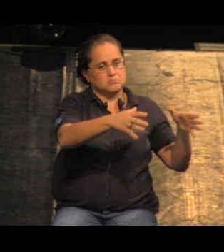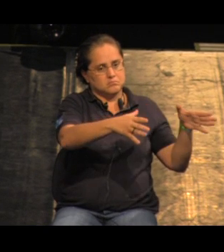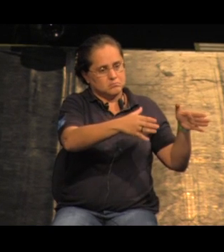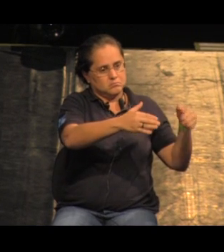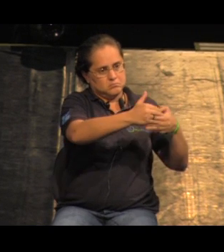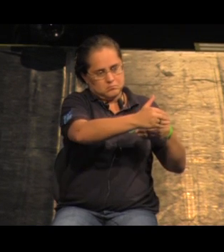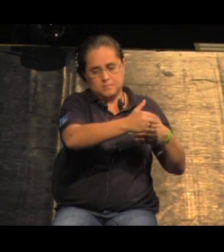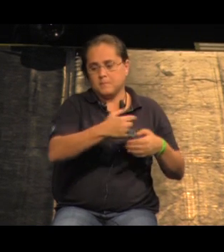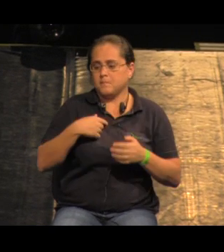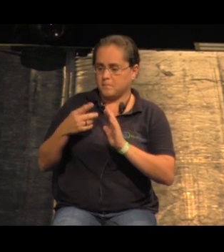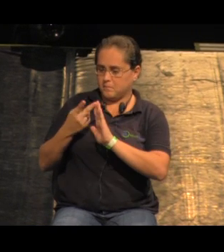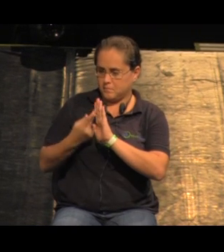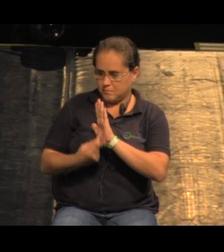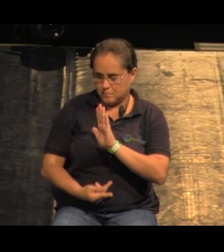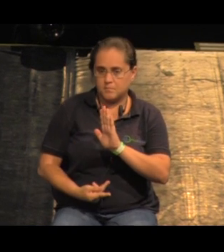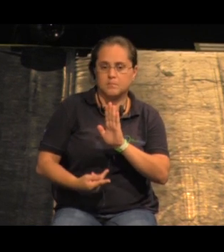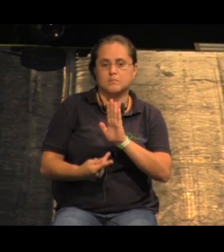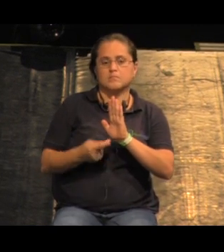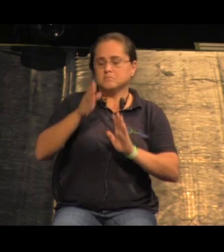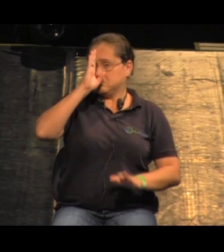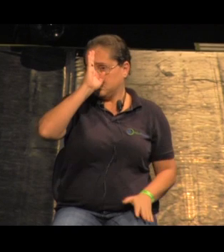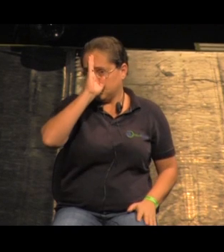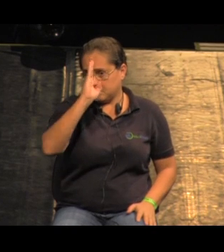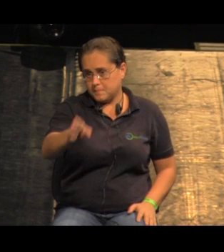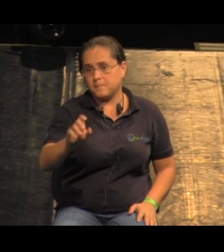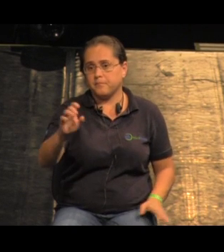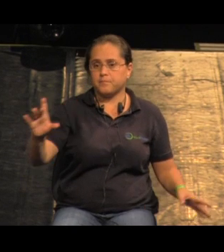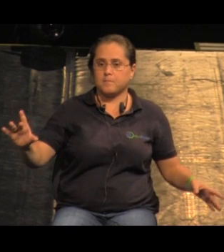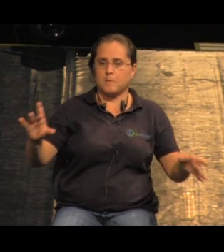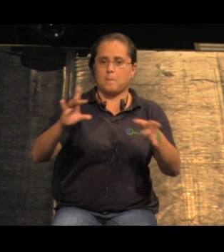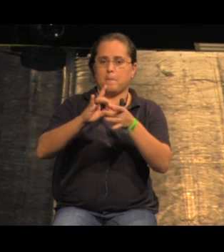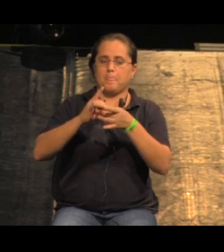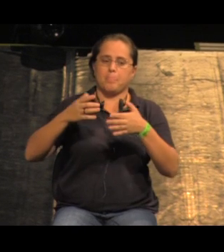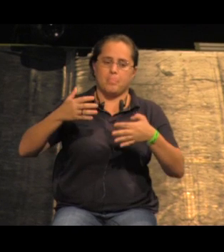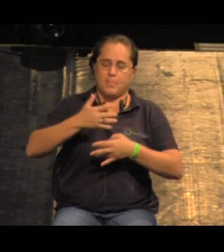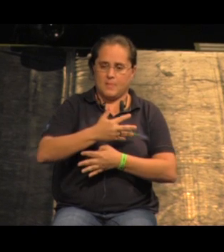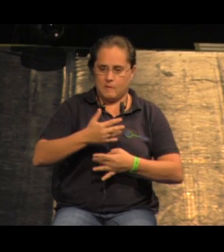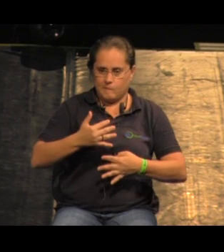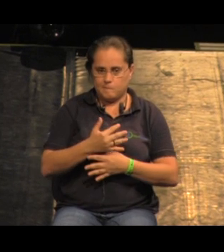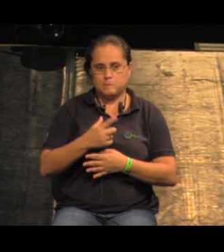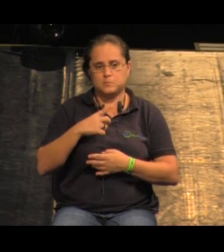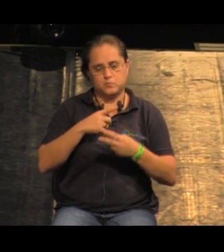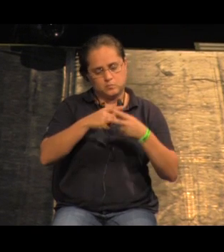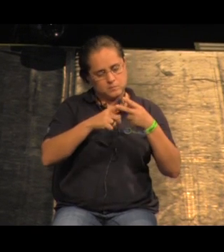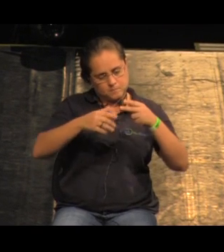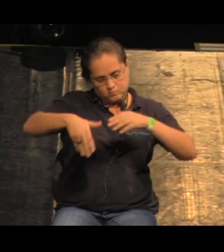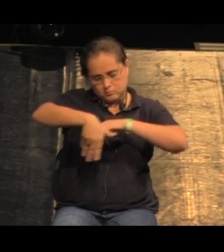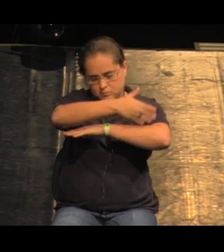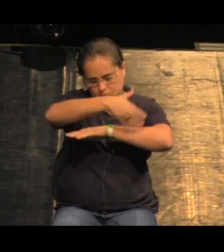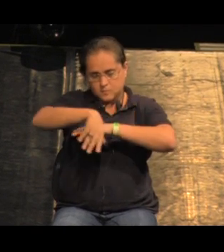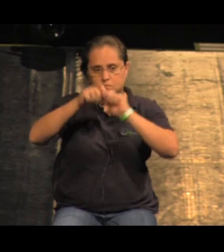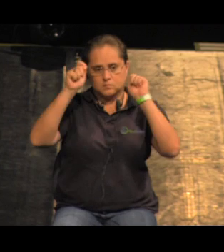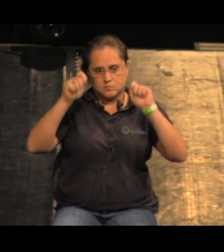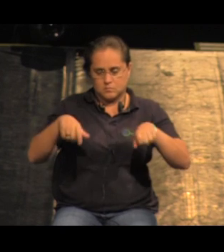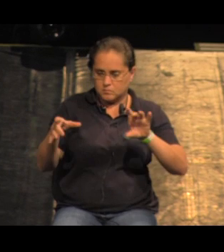A gente faz um projeto cuja prioridade é a conexão urbana de duas ruas, permitindo a